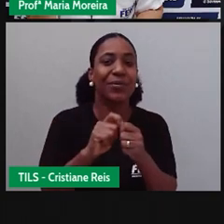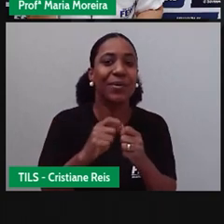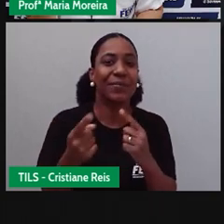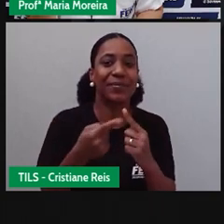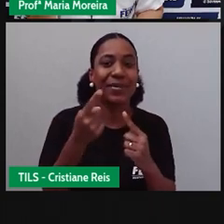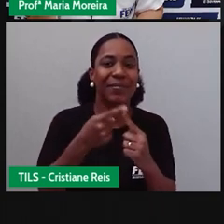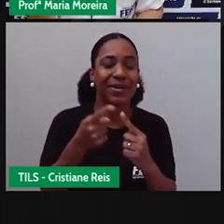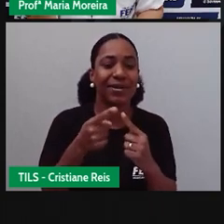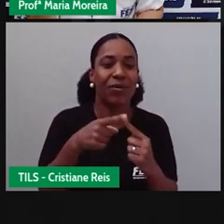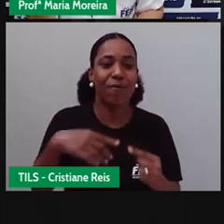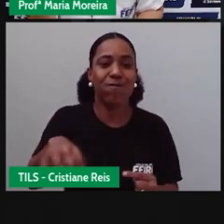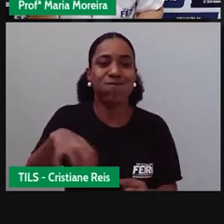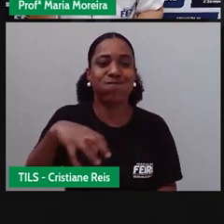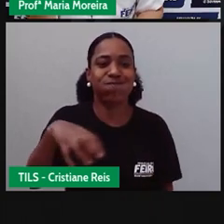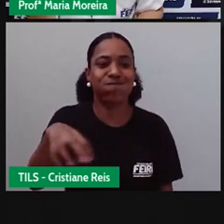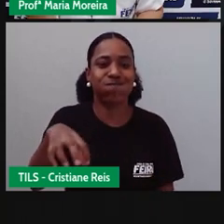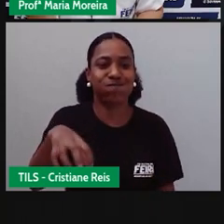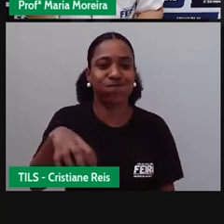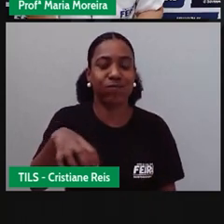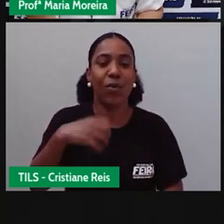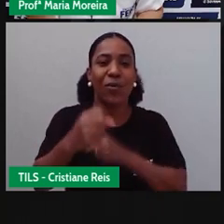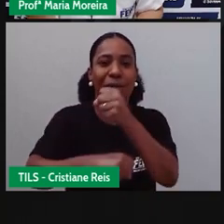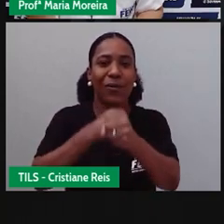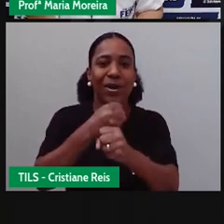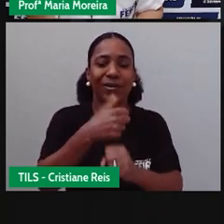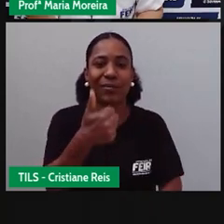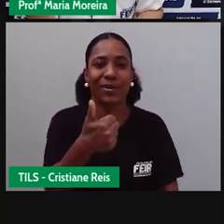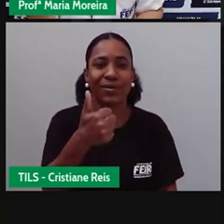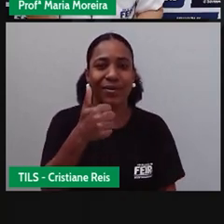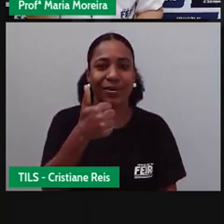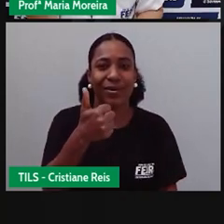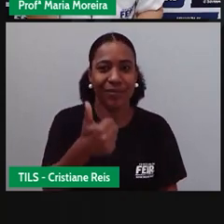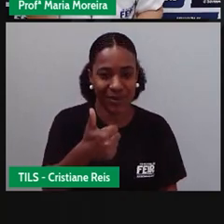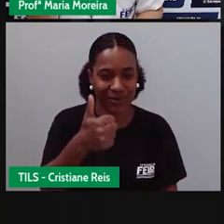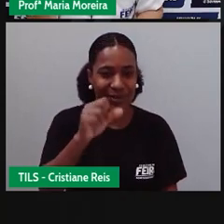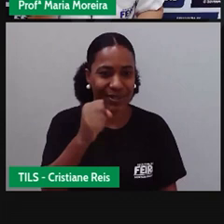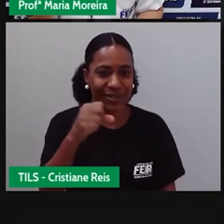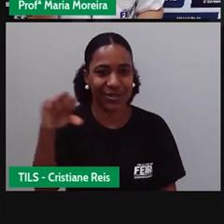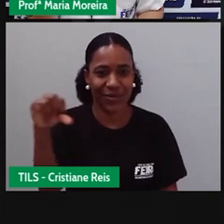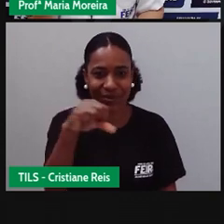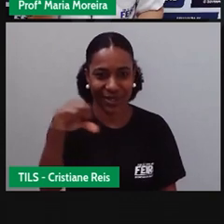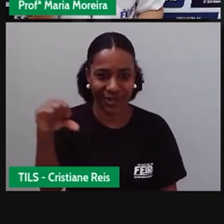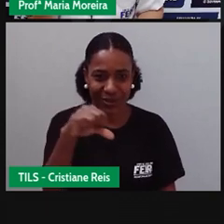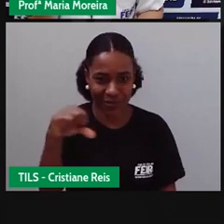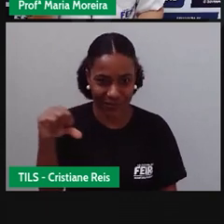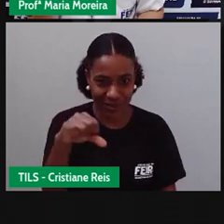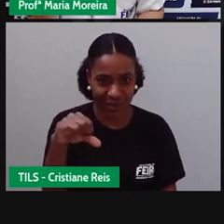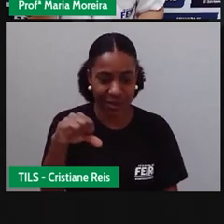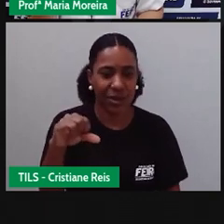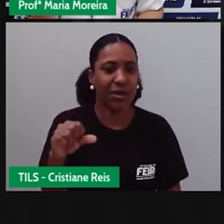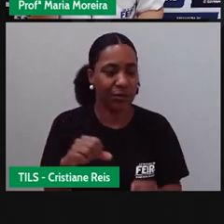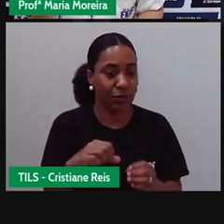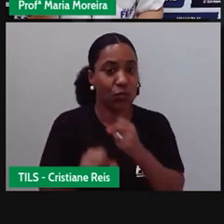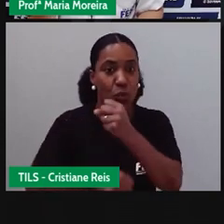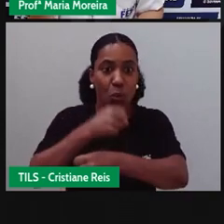construída o quê? Em 1899, 39 anos depois. Motorizada, porque não se